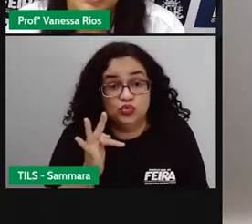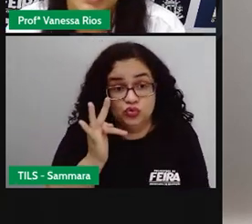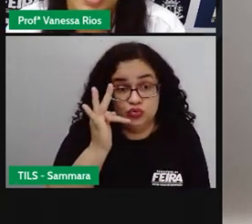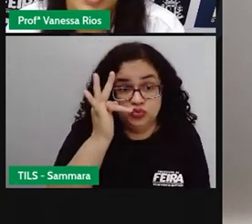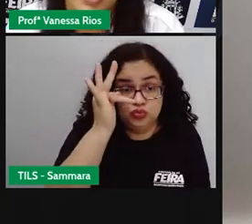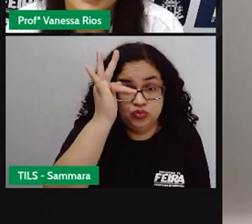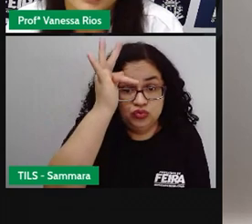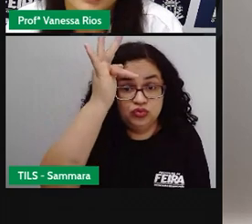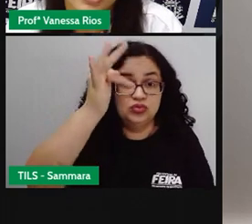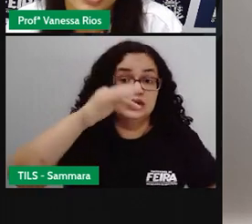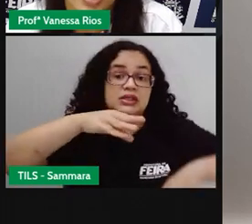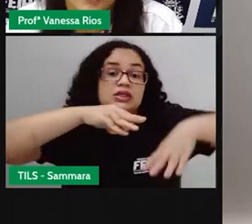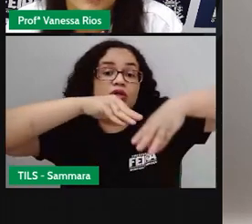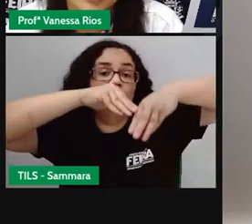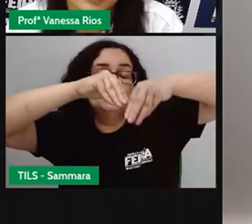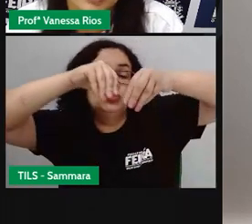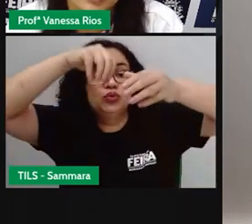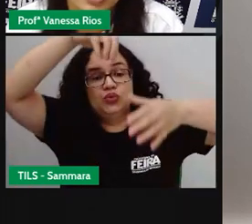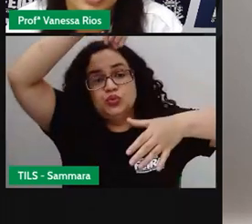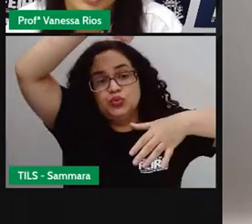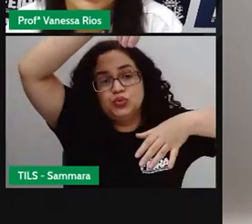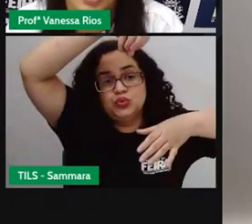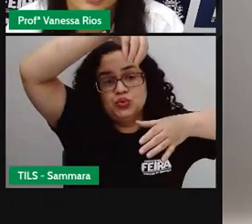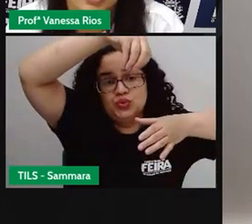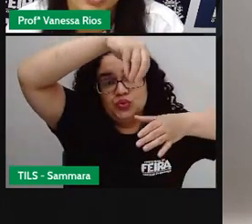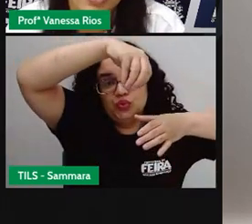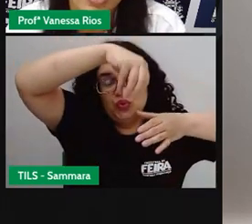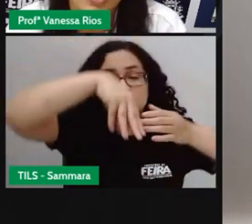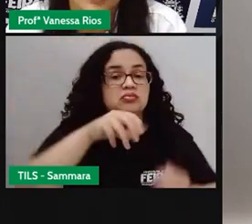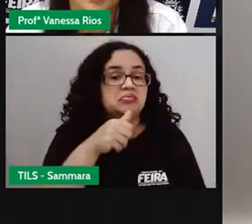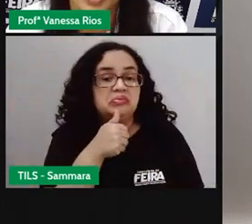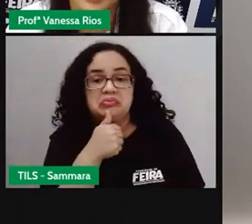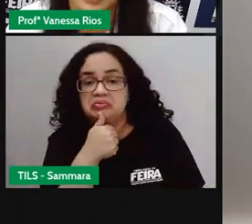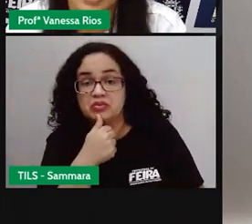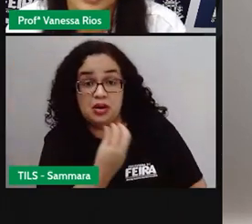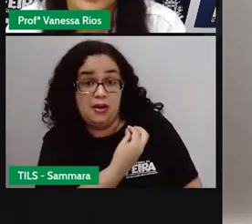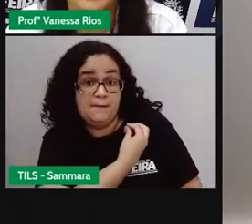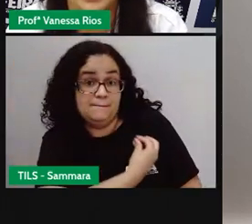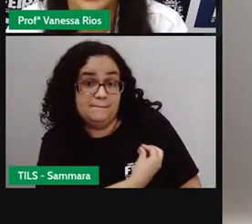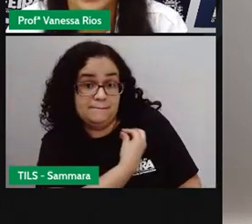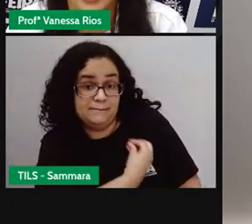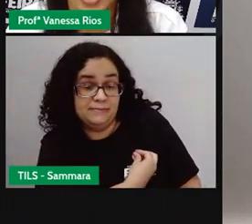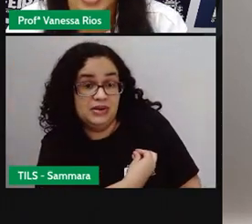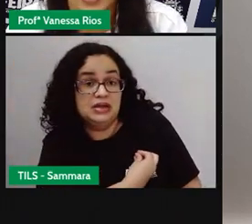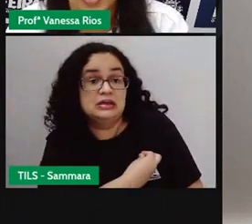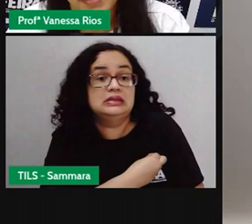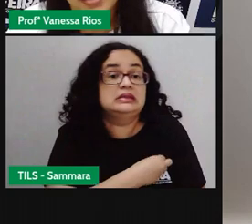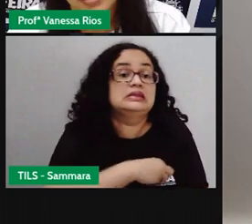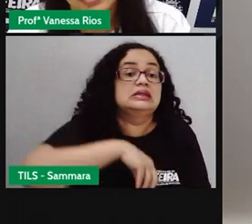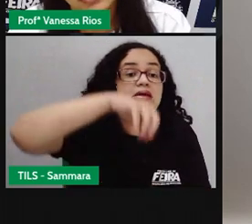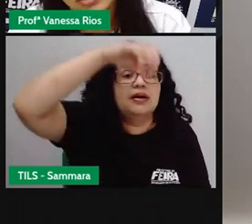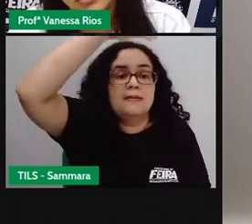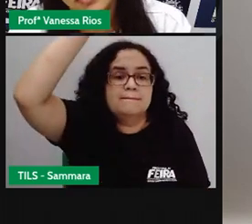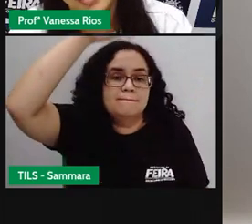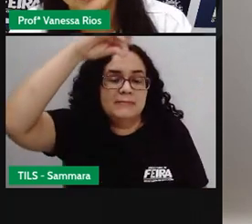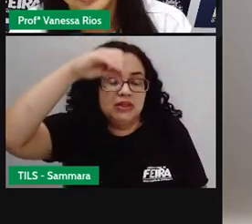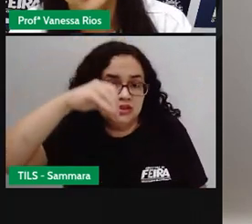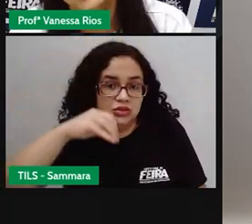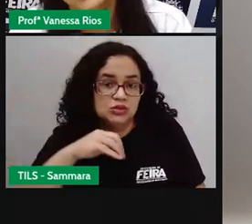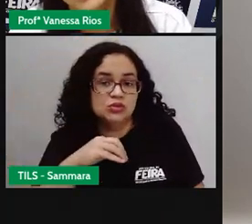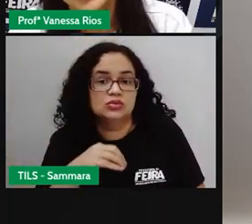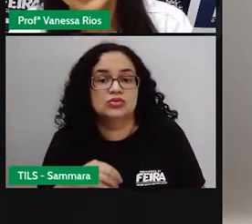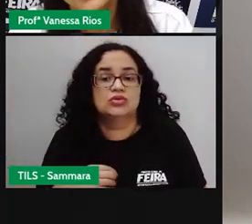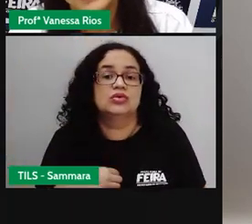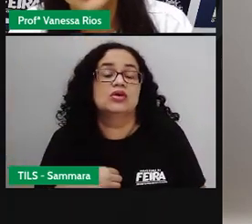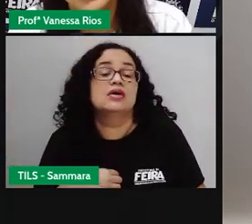não é? Quando a areia ainda está começando, ainda não caiu. O presente, quando ela está aí, ó, passando de um lugar para